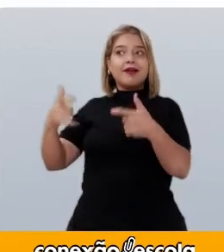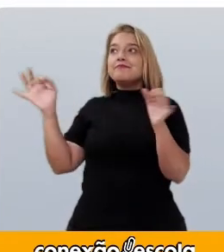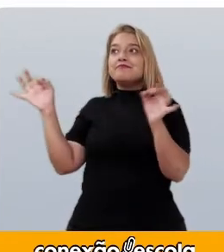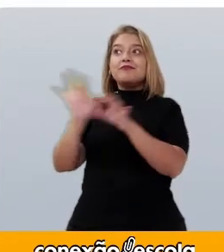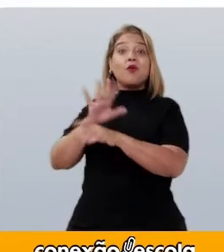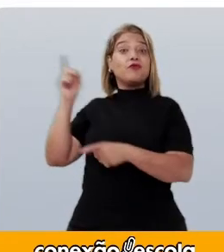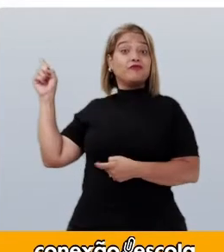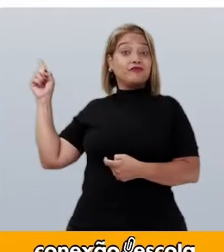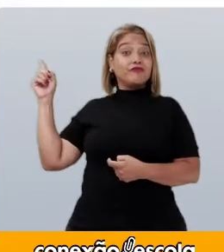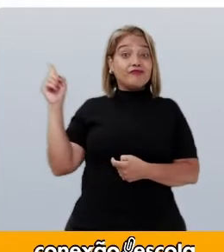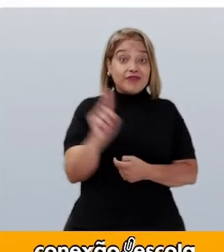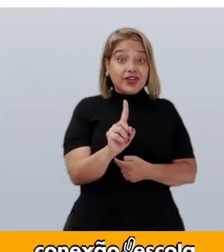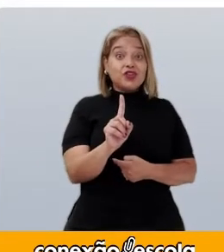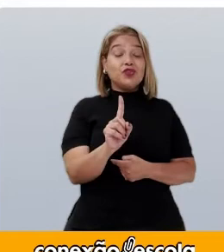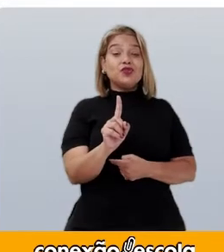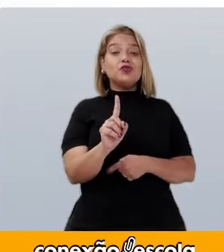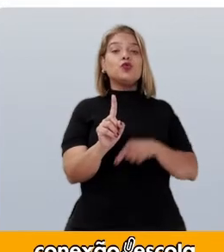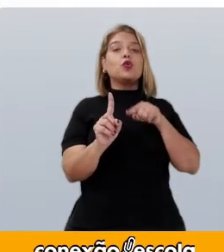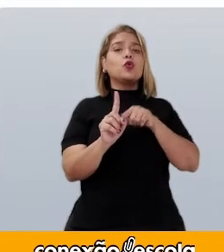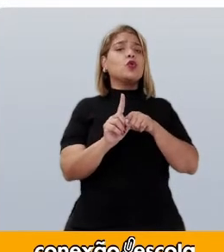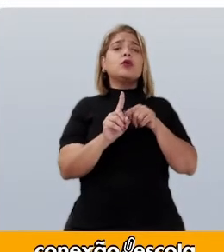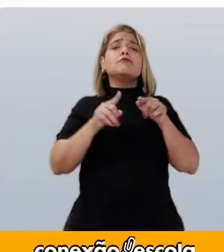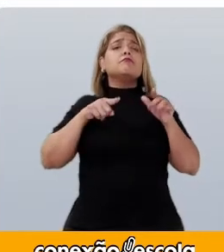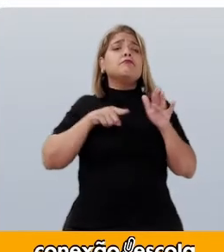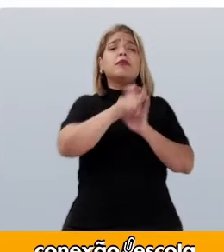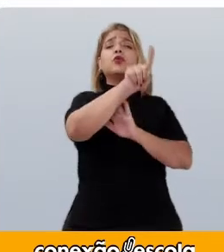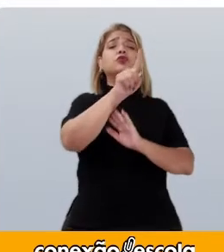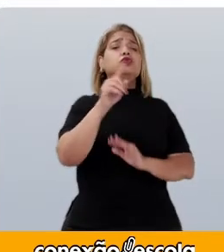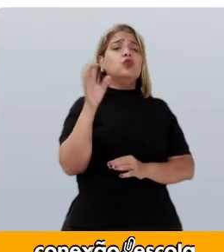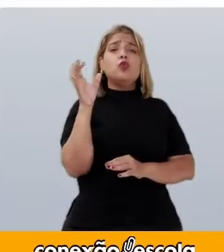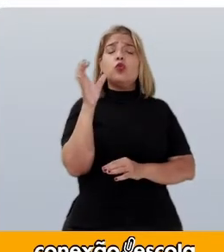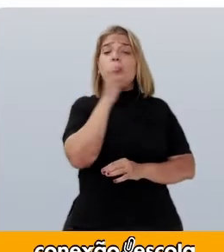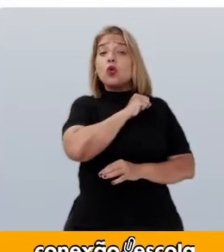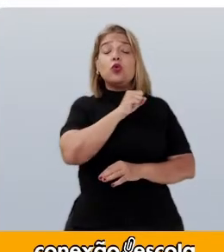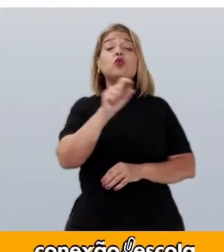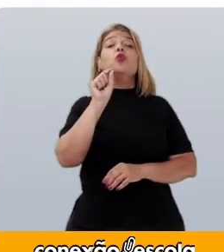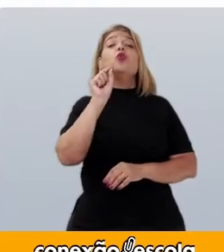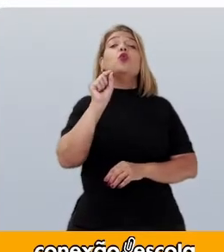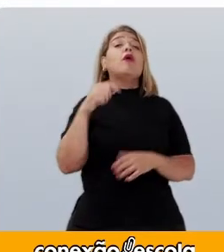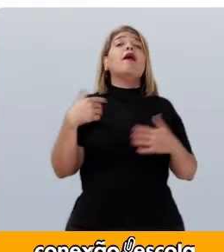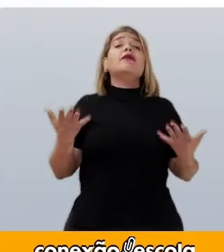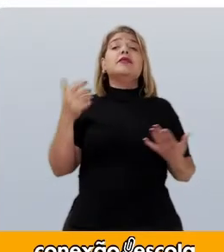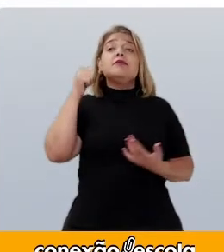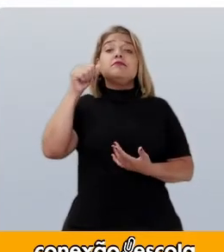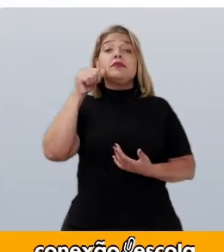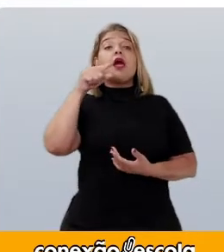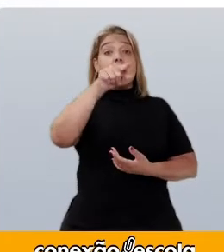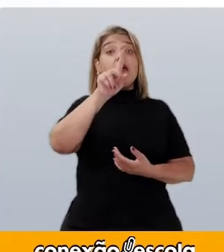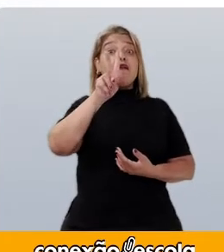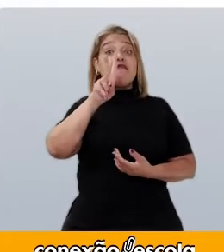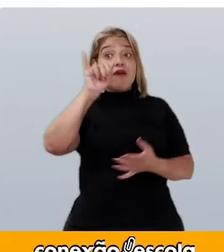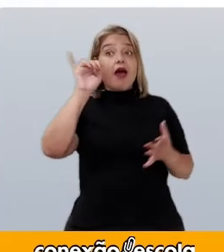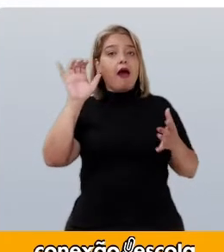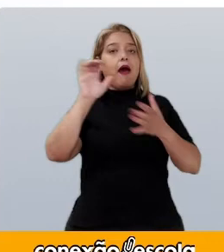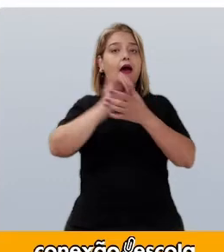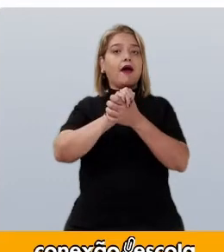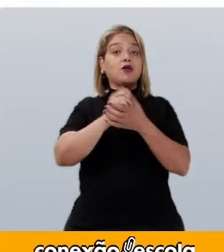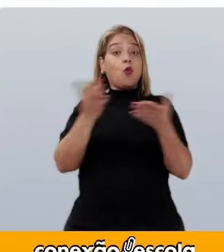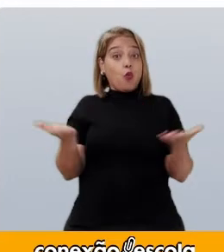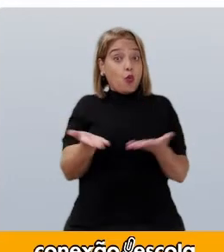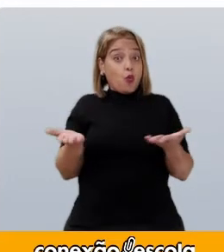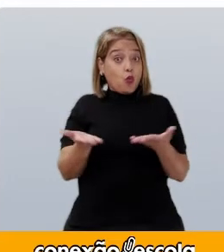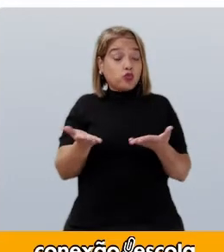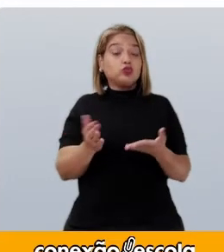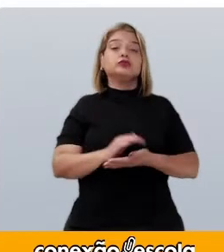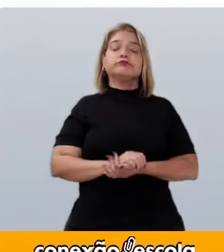Indagou logo pela moça e soube que ela se casava naquele mesmo dia.